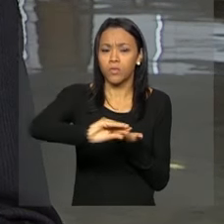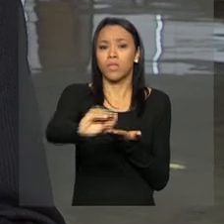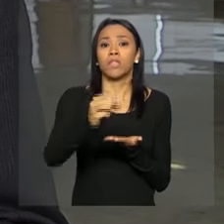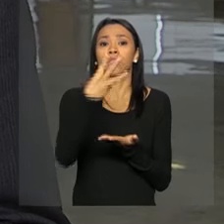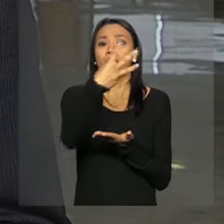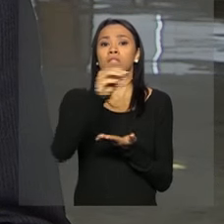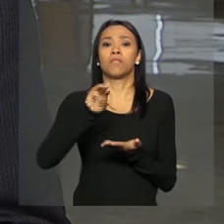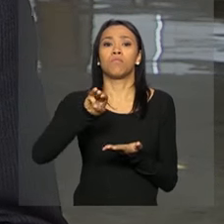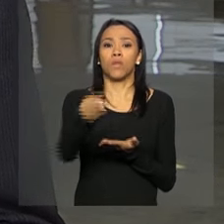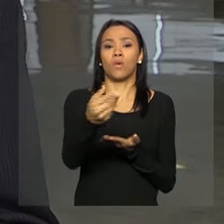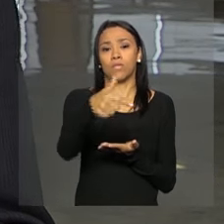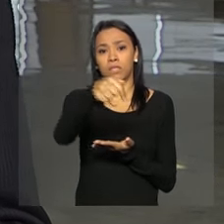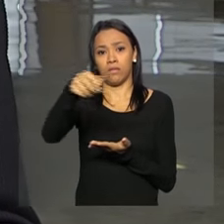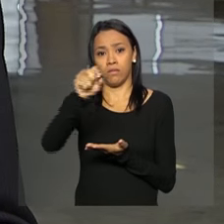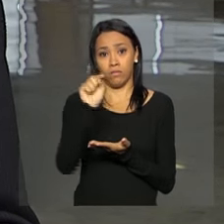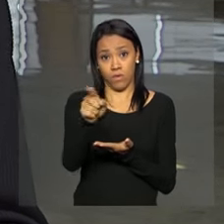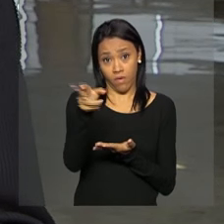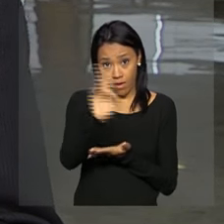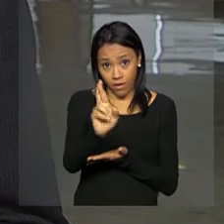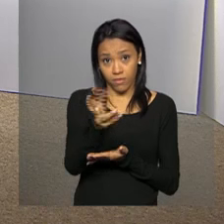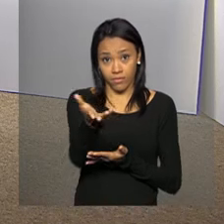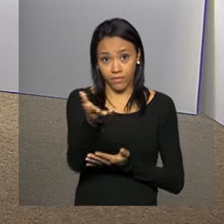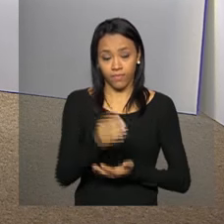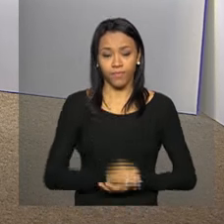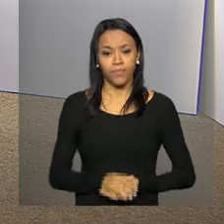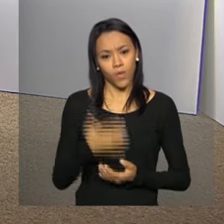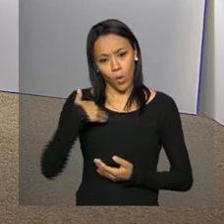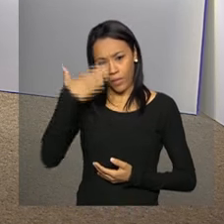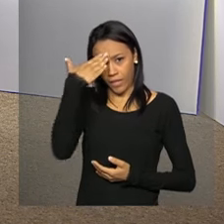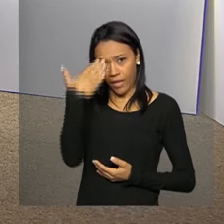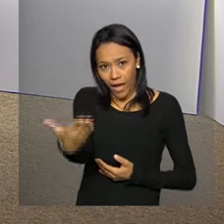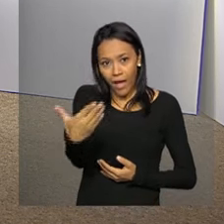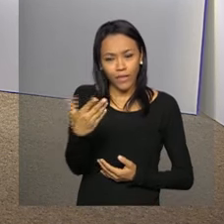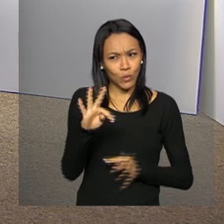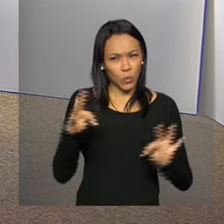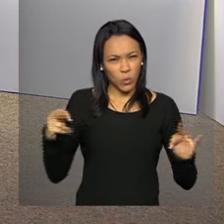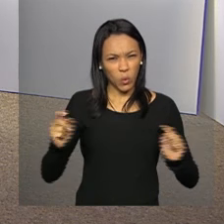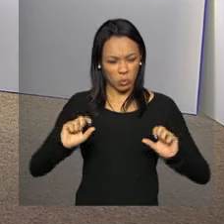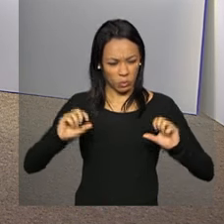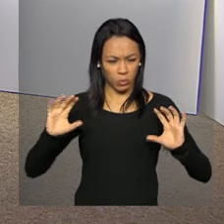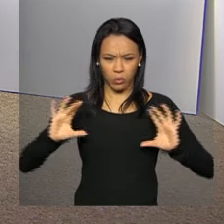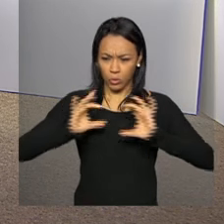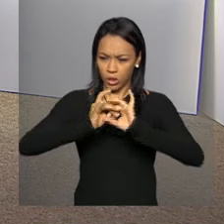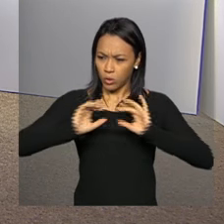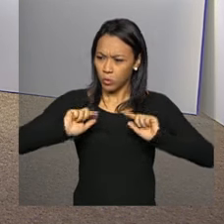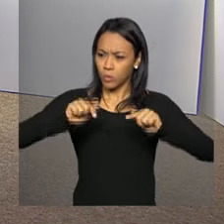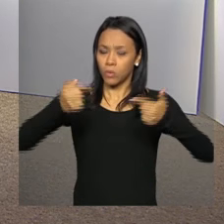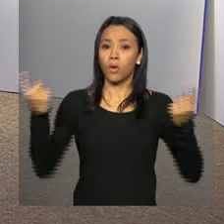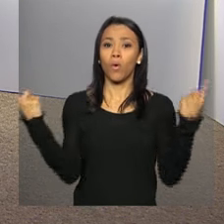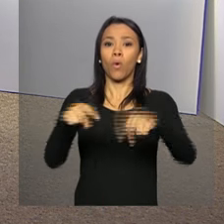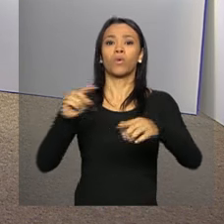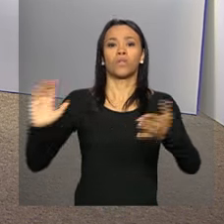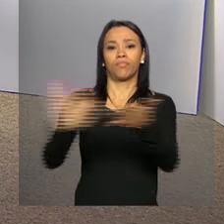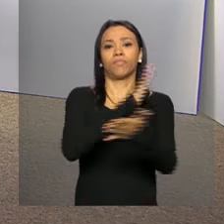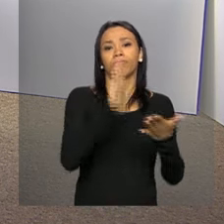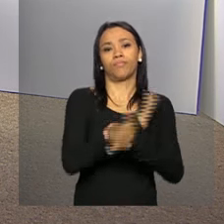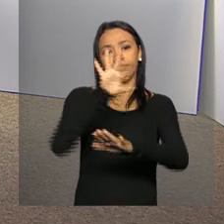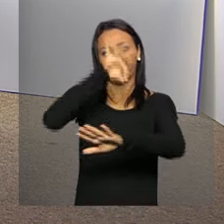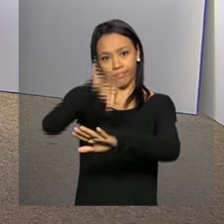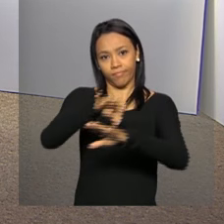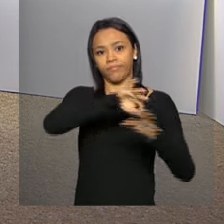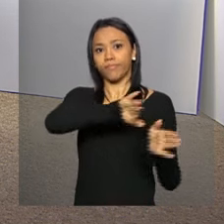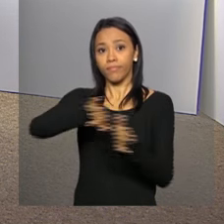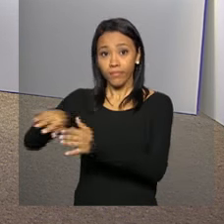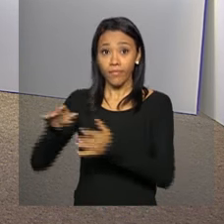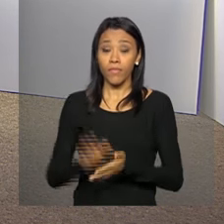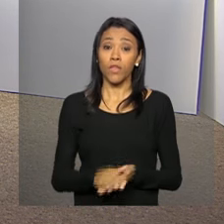700 mil reais. Jaime. João Pedro, muito obrigado. Todos unidos aí nessa luta contra o Aedes aegypti. O Supervisor Nacional